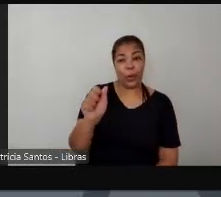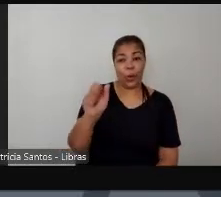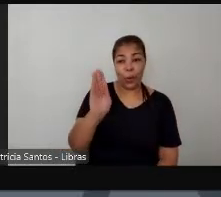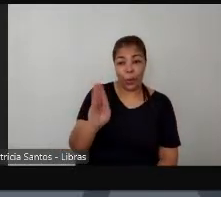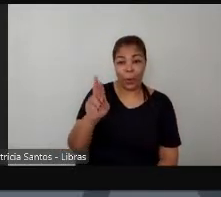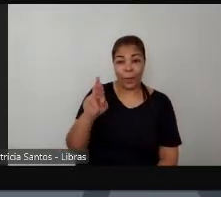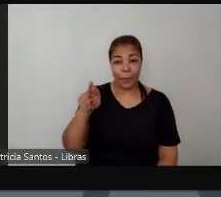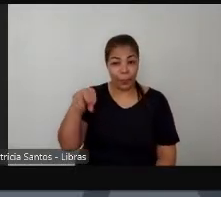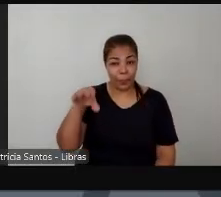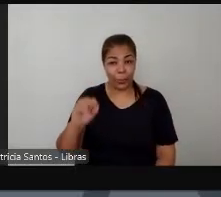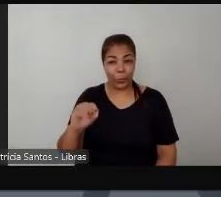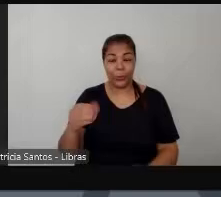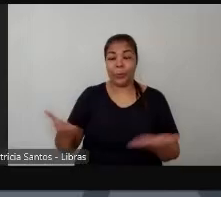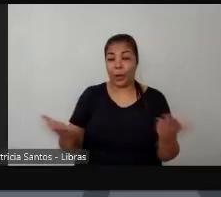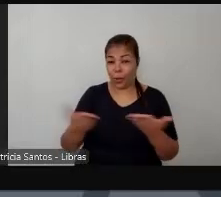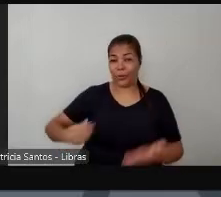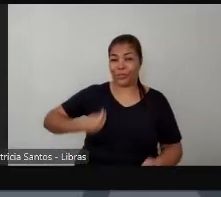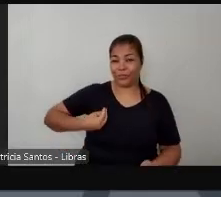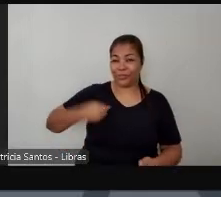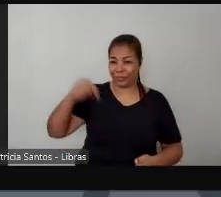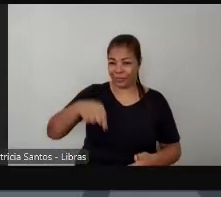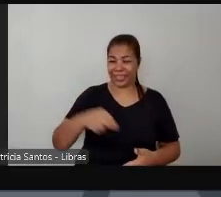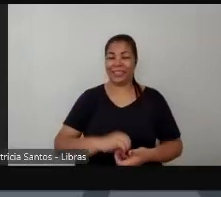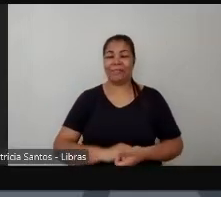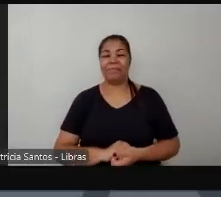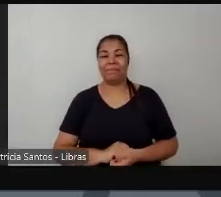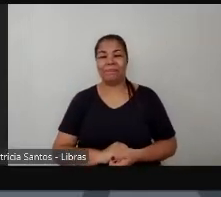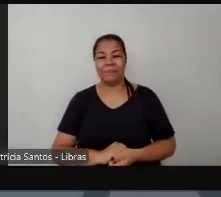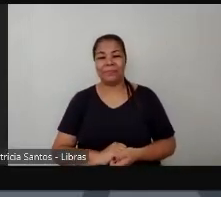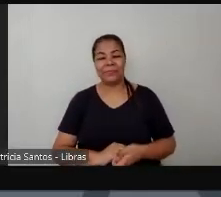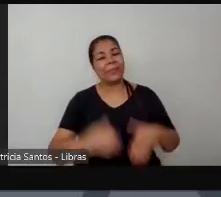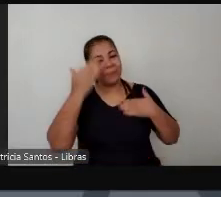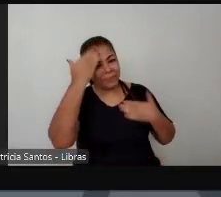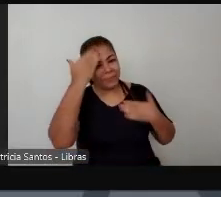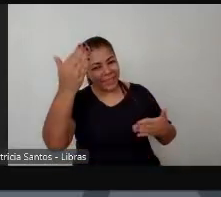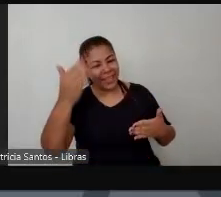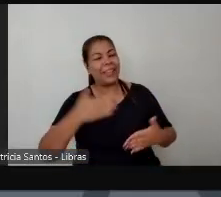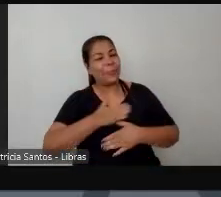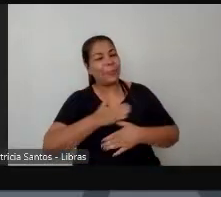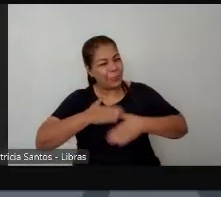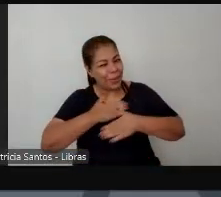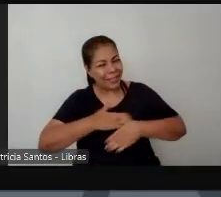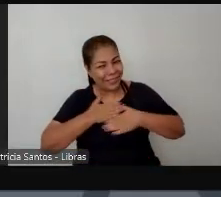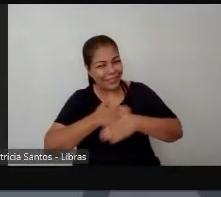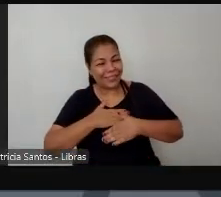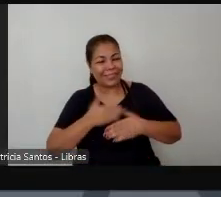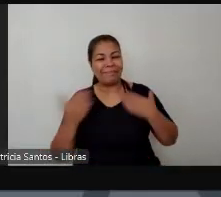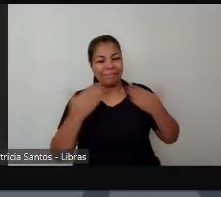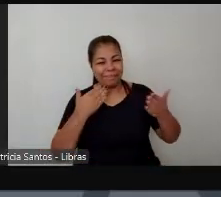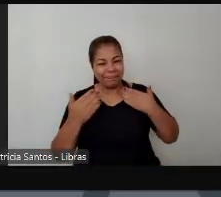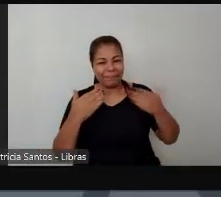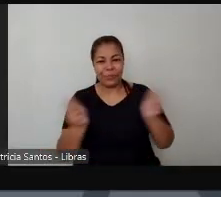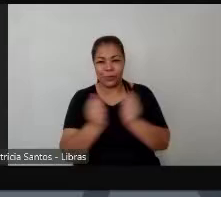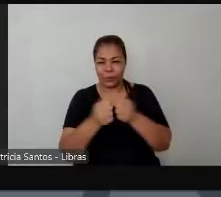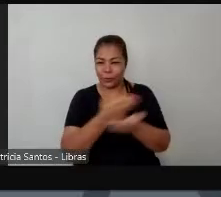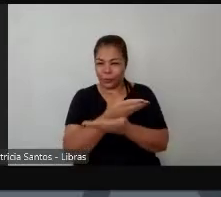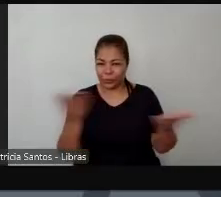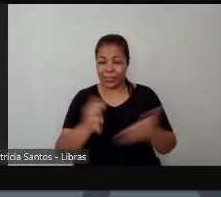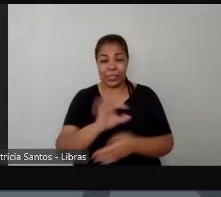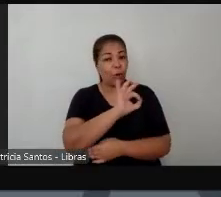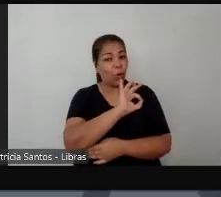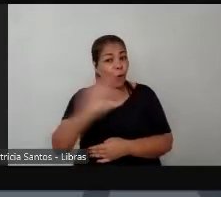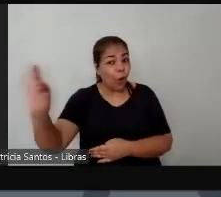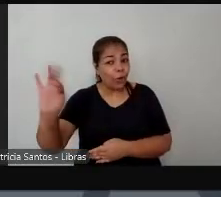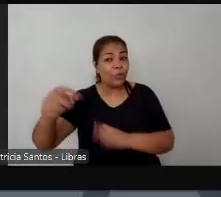obrigado Cristina é um prazer estar conversando com vocês não ótima pergunta e um